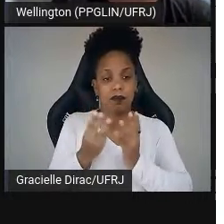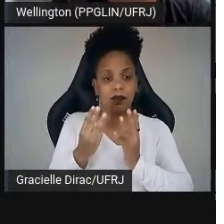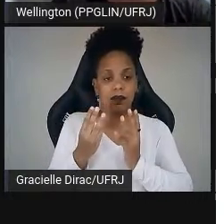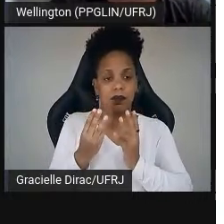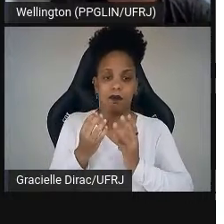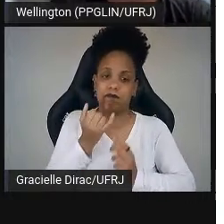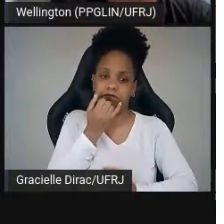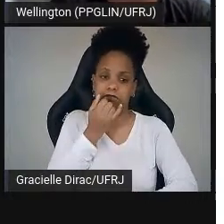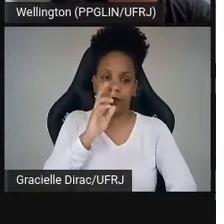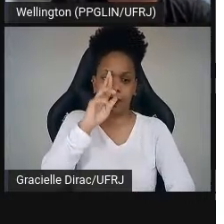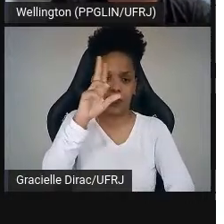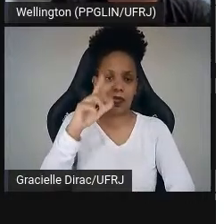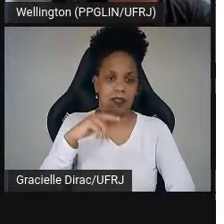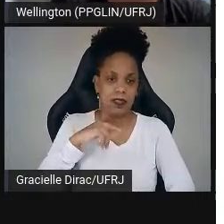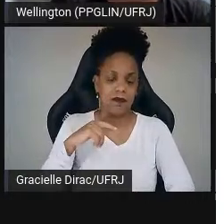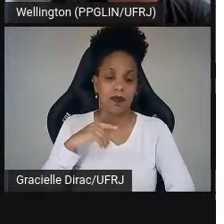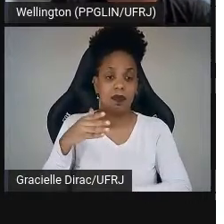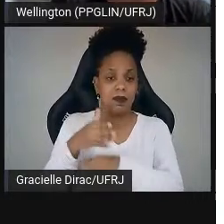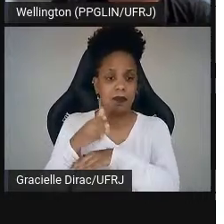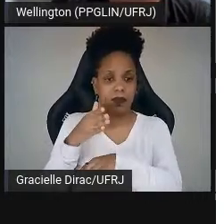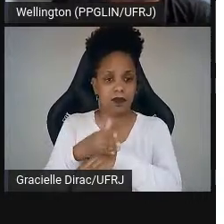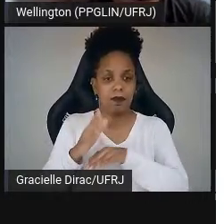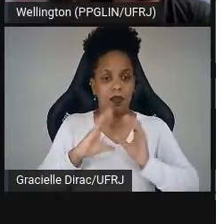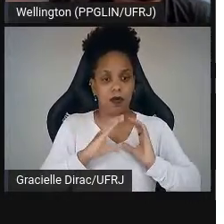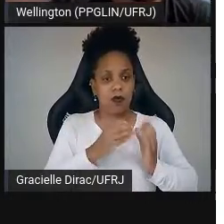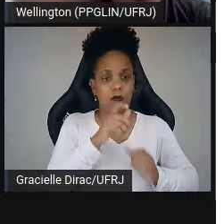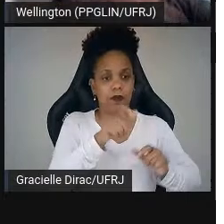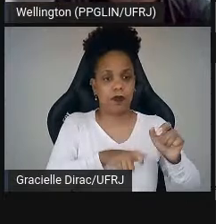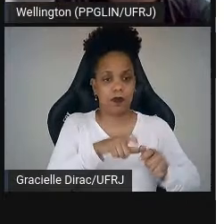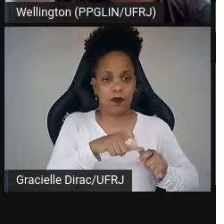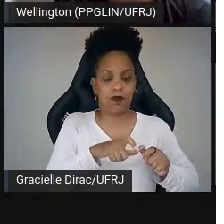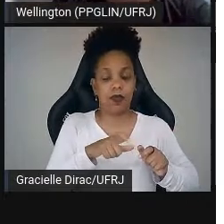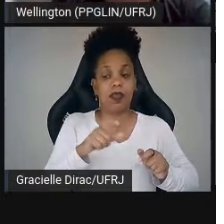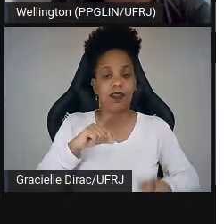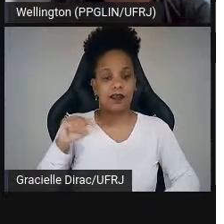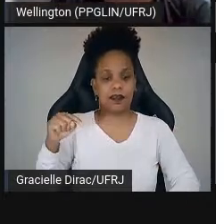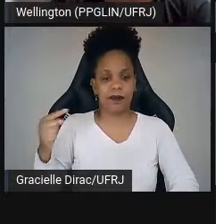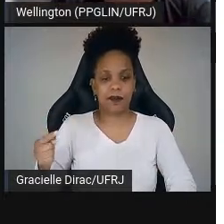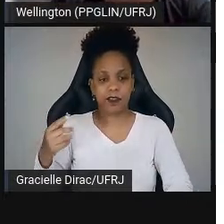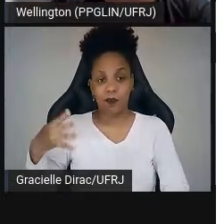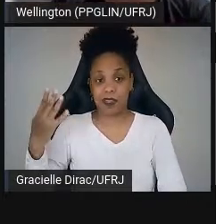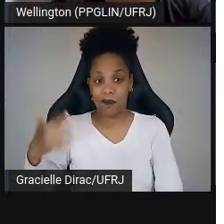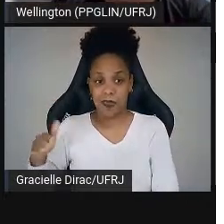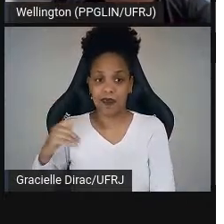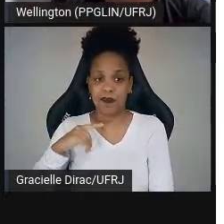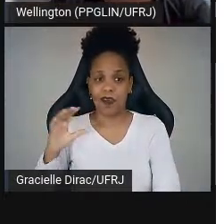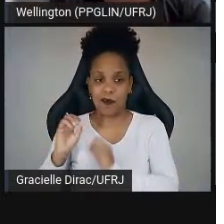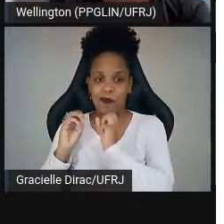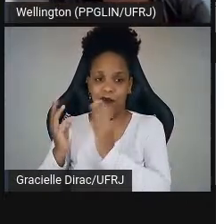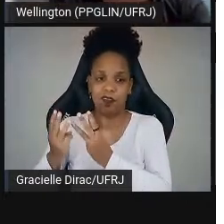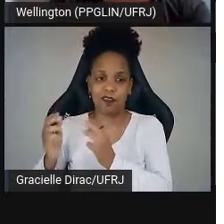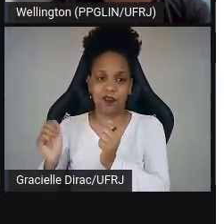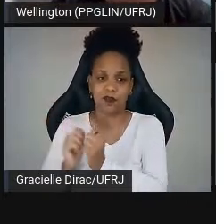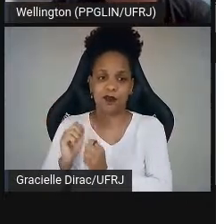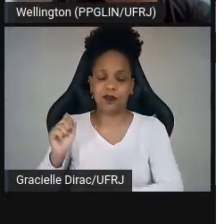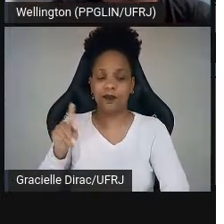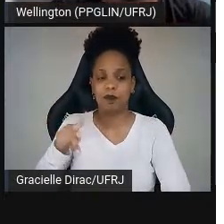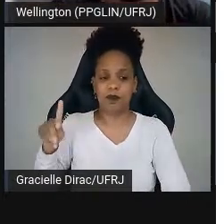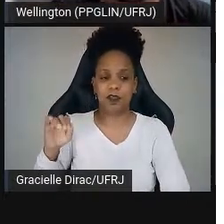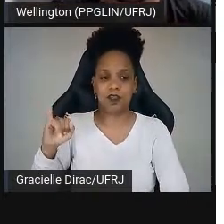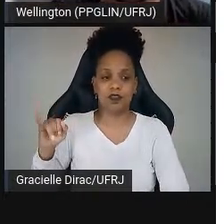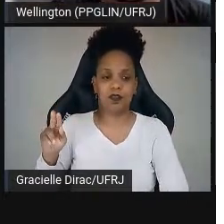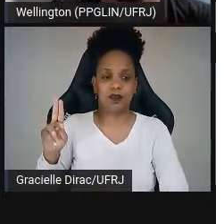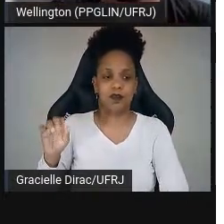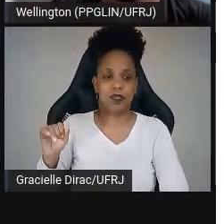não, desculpa, para que participem da comissão conosco. Oficina é que vai começar daqui a pouquinho, às quatro e meia, lá com a professora Juliana Marim de artigos científicos.